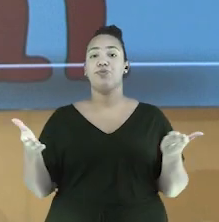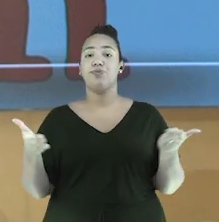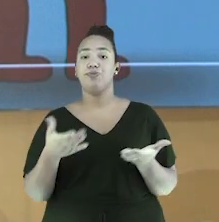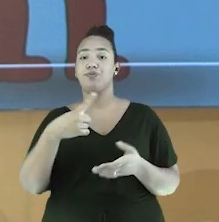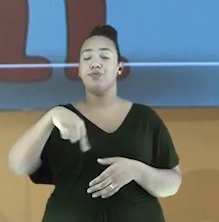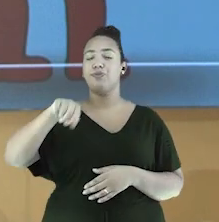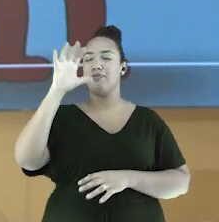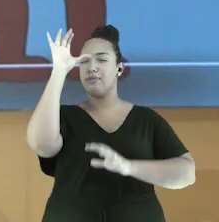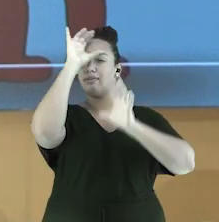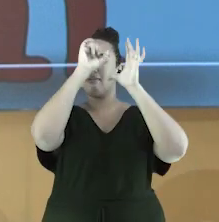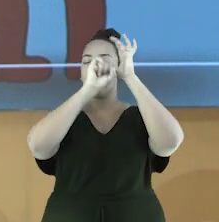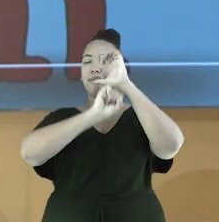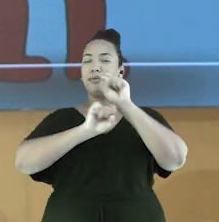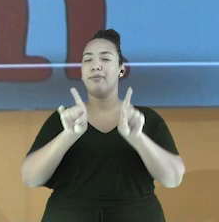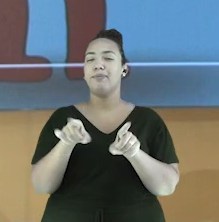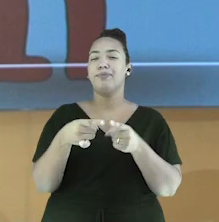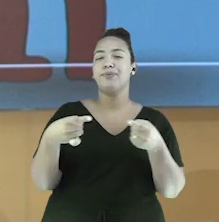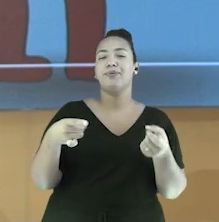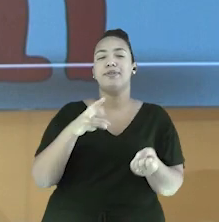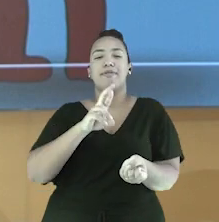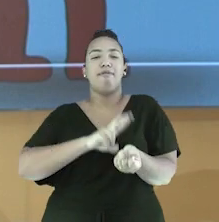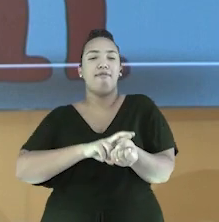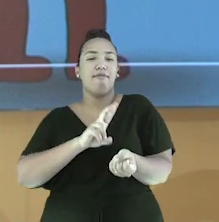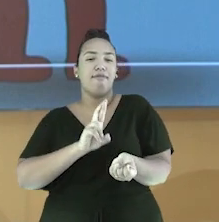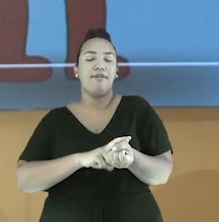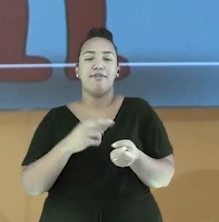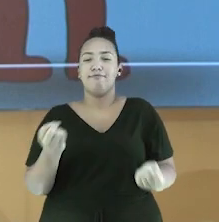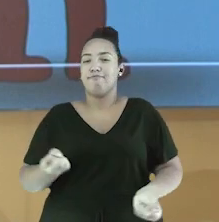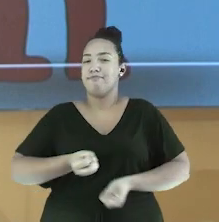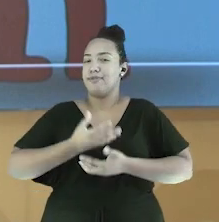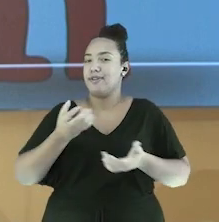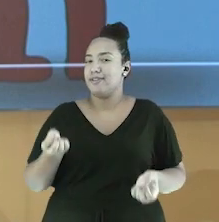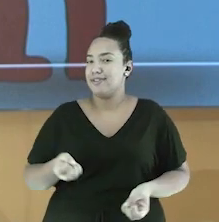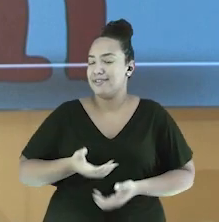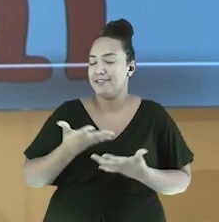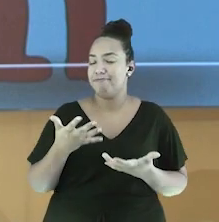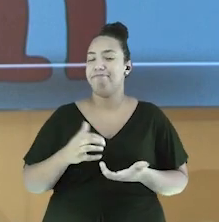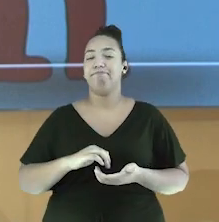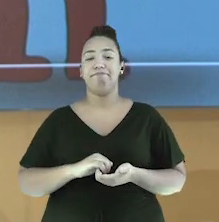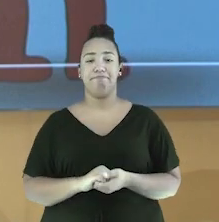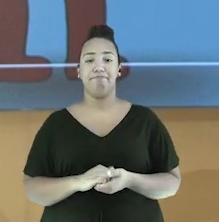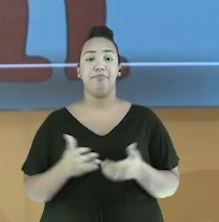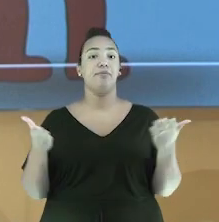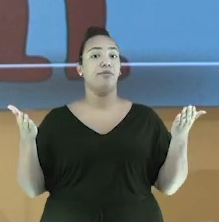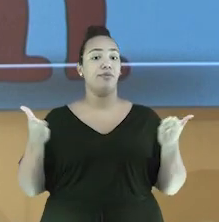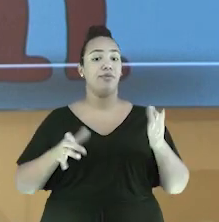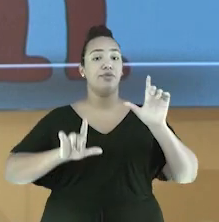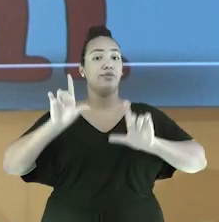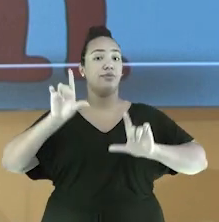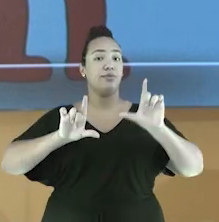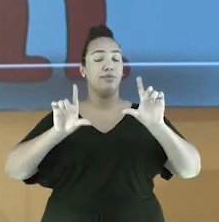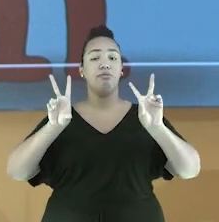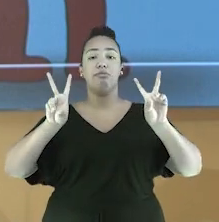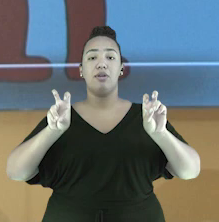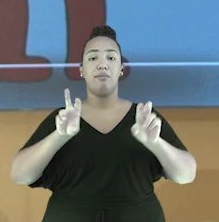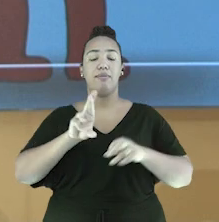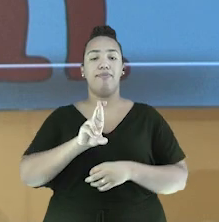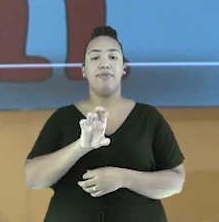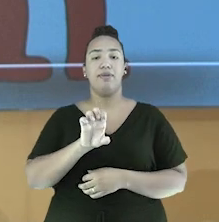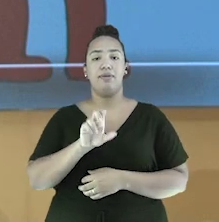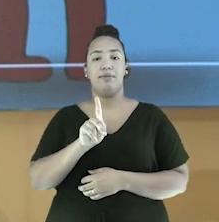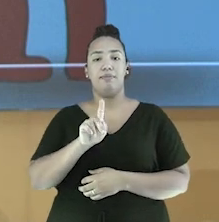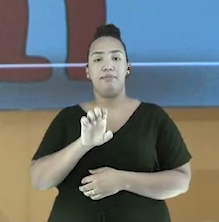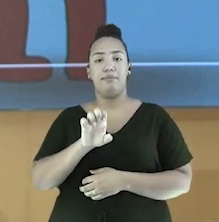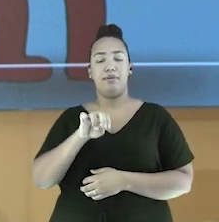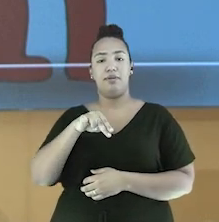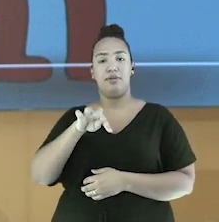pouco mais sobre música, poesia, ritmo e muito mais. Esse programa vai falar sobre Repente. Foi feito especialmente para